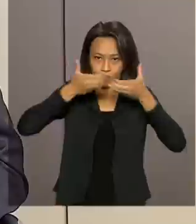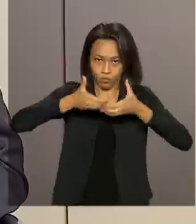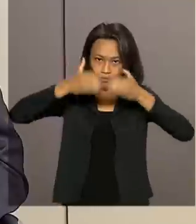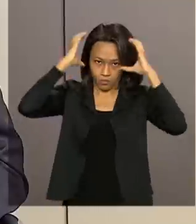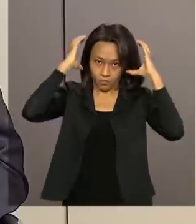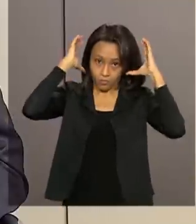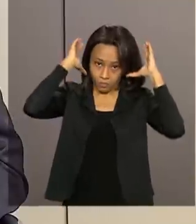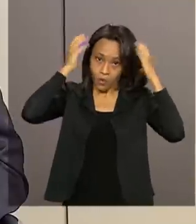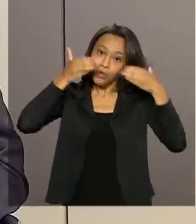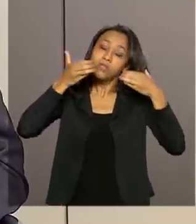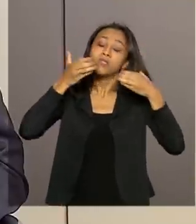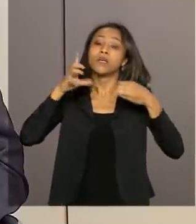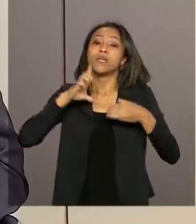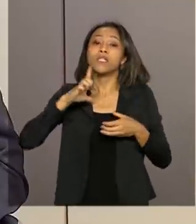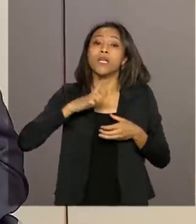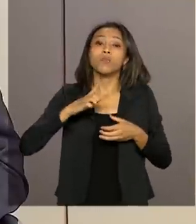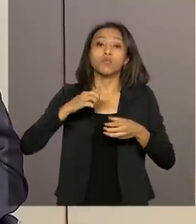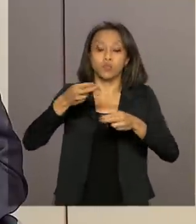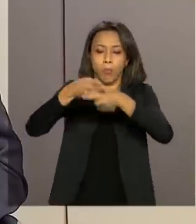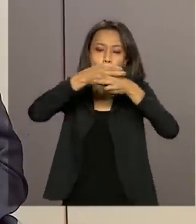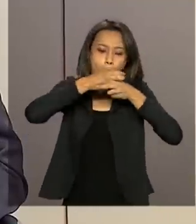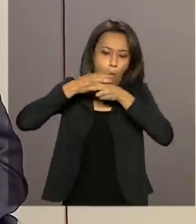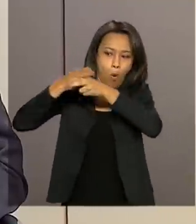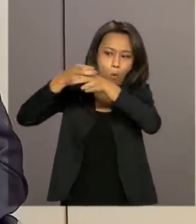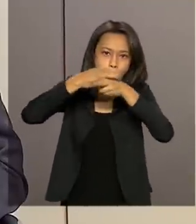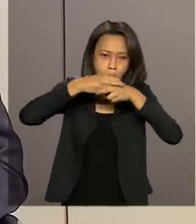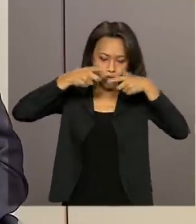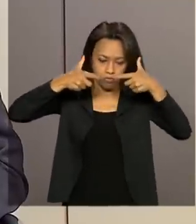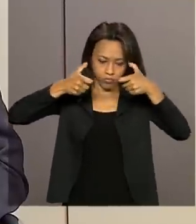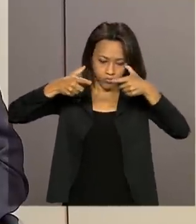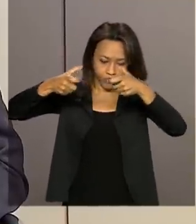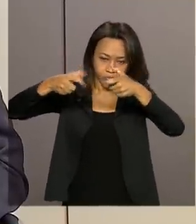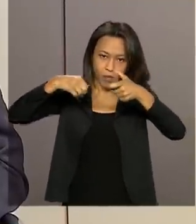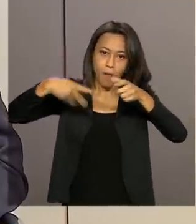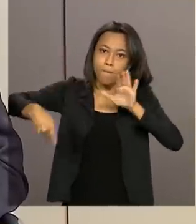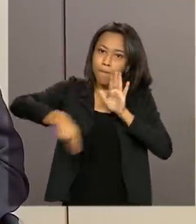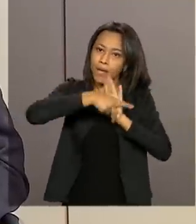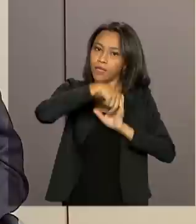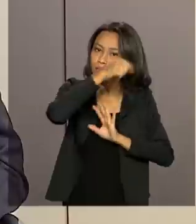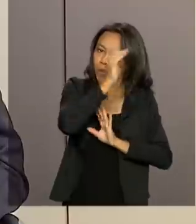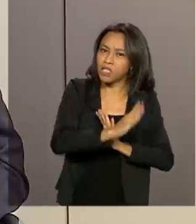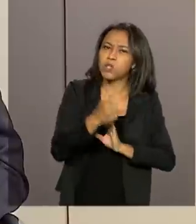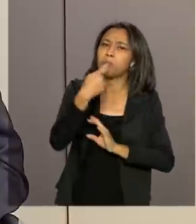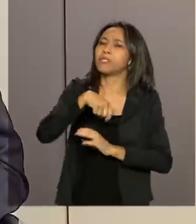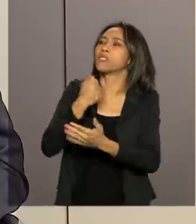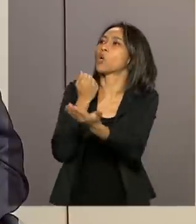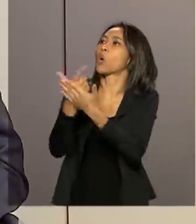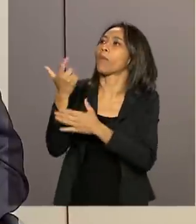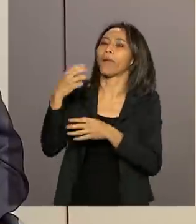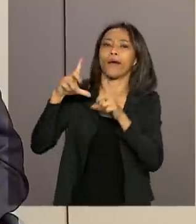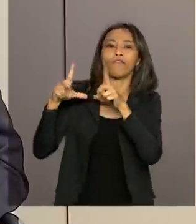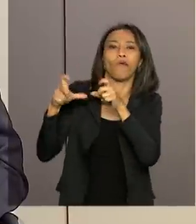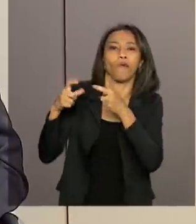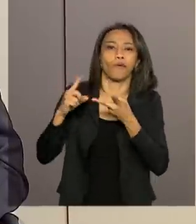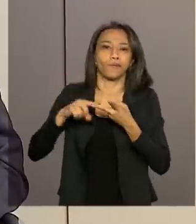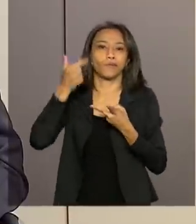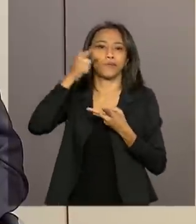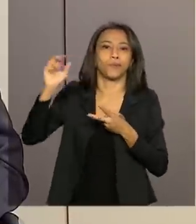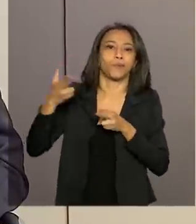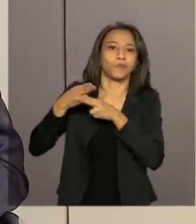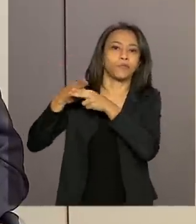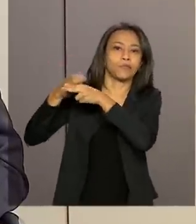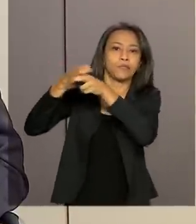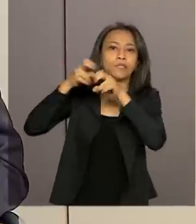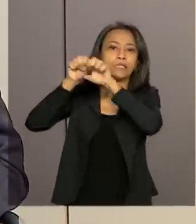que nós tenhamos um satélite com tecnologia radar nosso, que a gente não precise comprar imagens de radar de outros